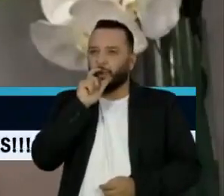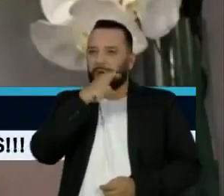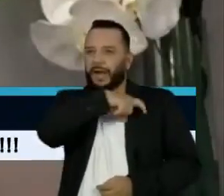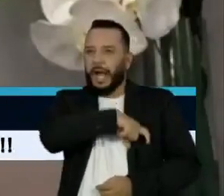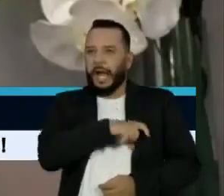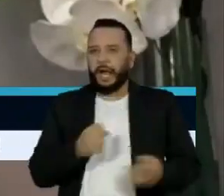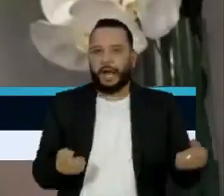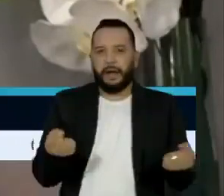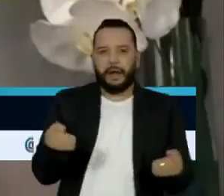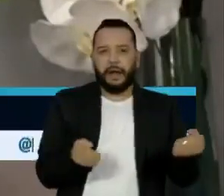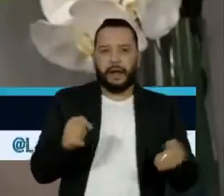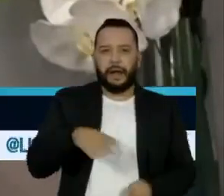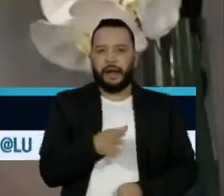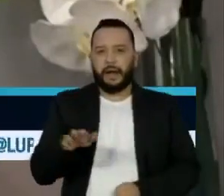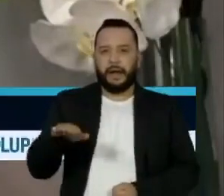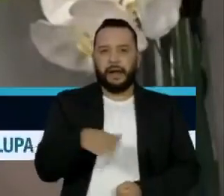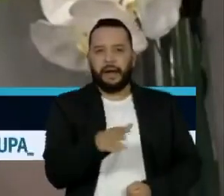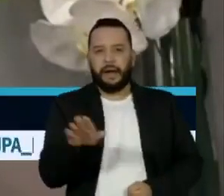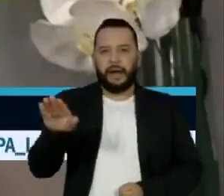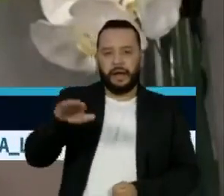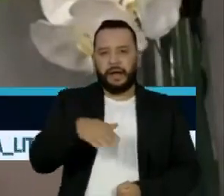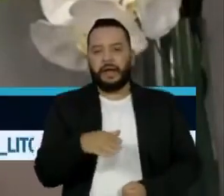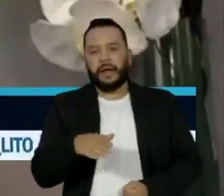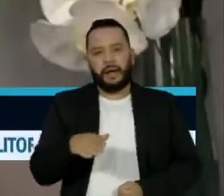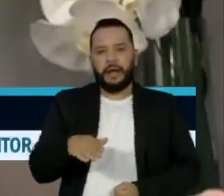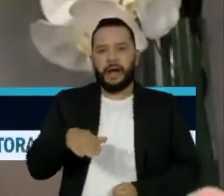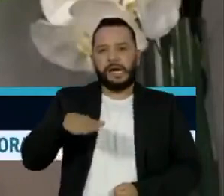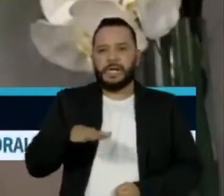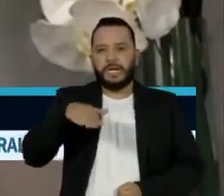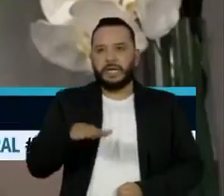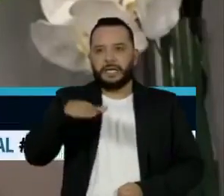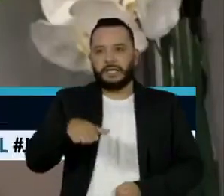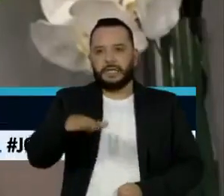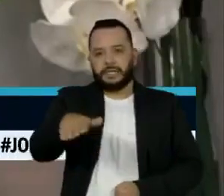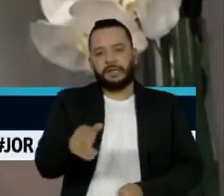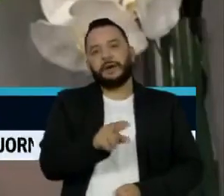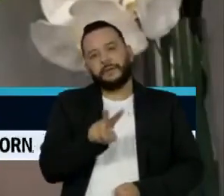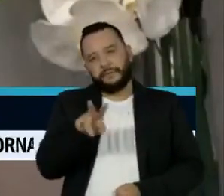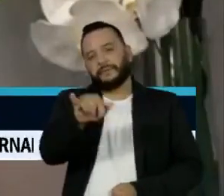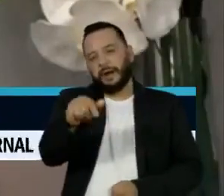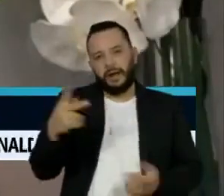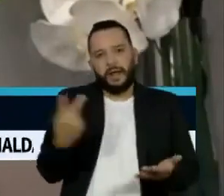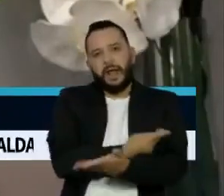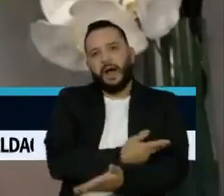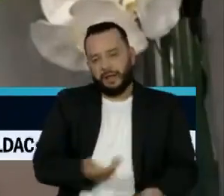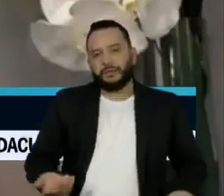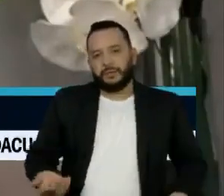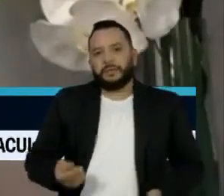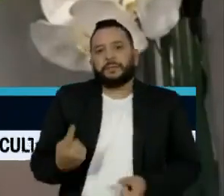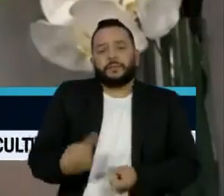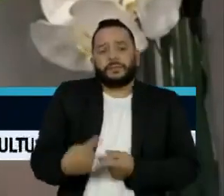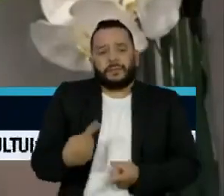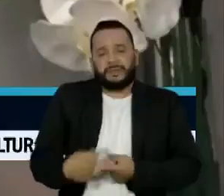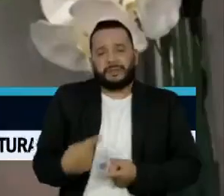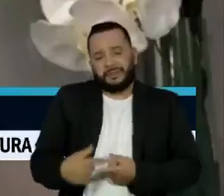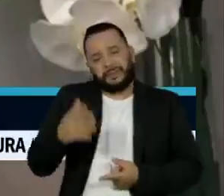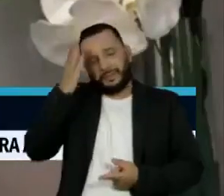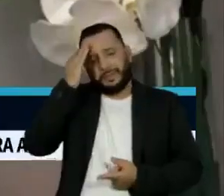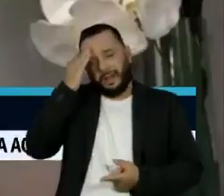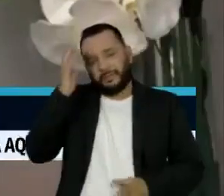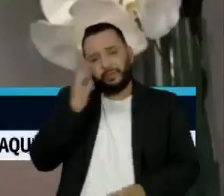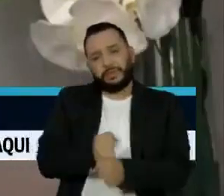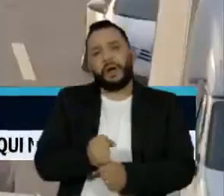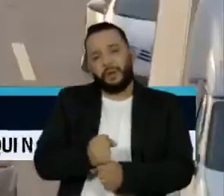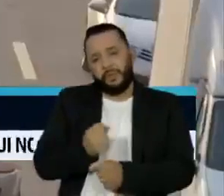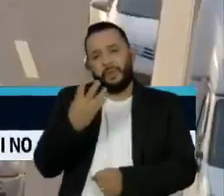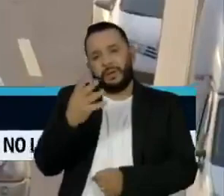Então, os motoristas que são maus motoristas vão relaxar no seu comportamento e isto vai se traduzir